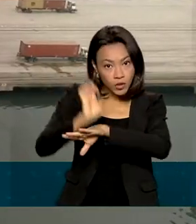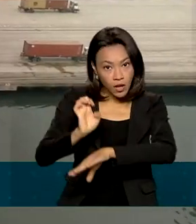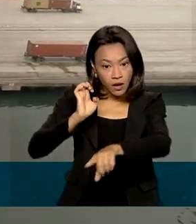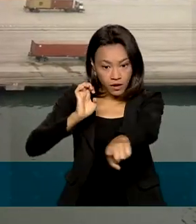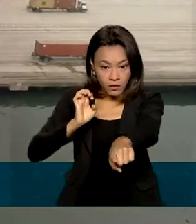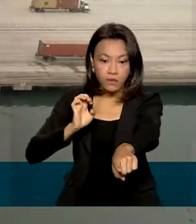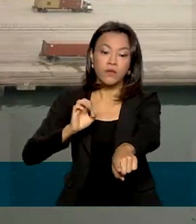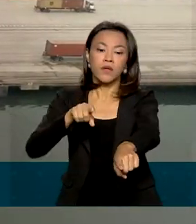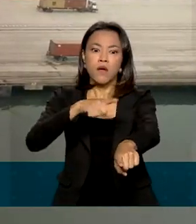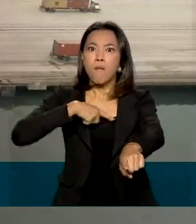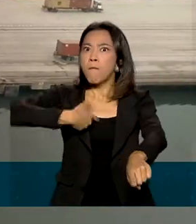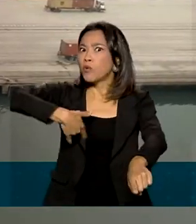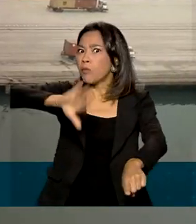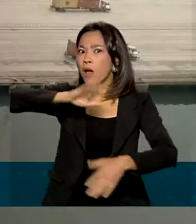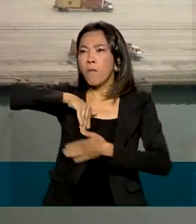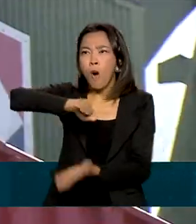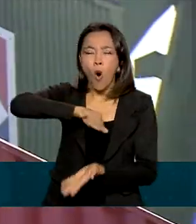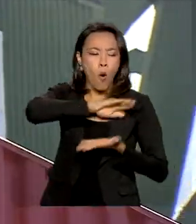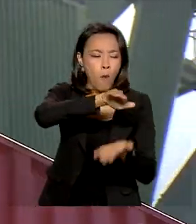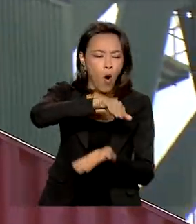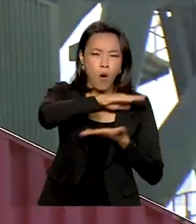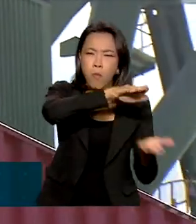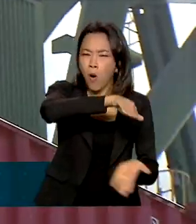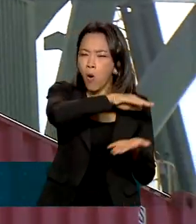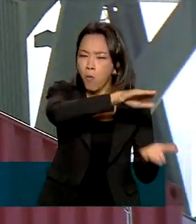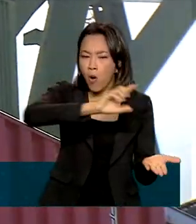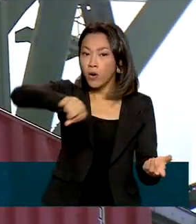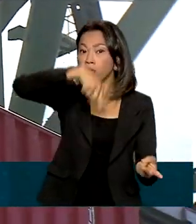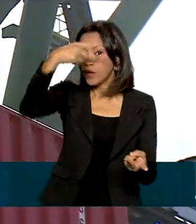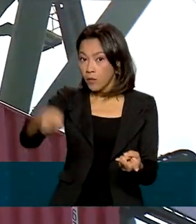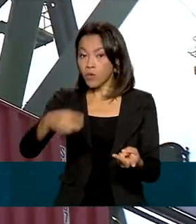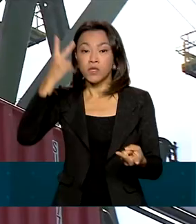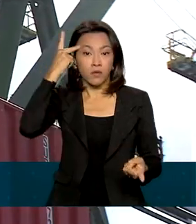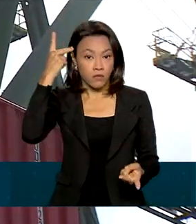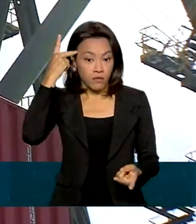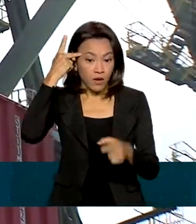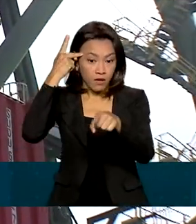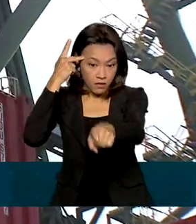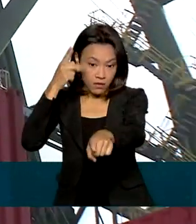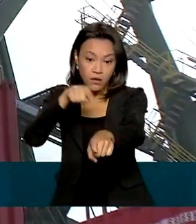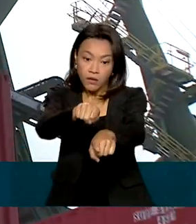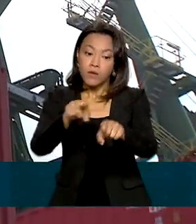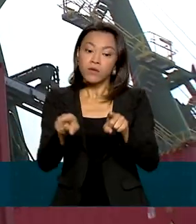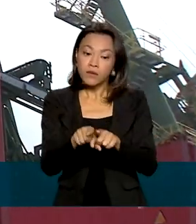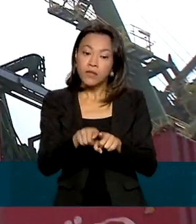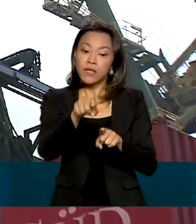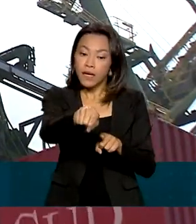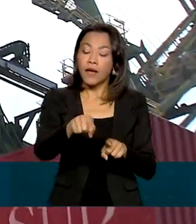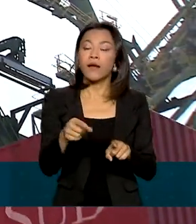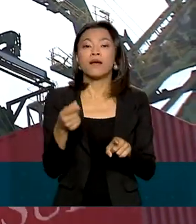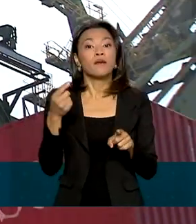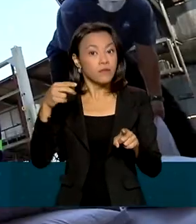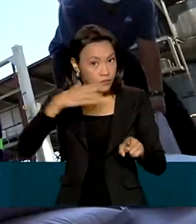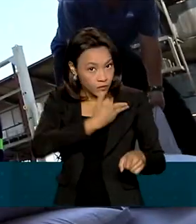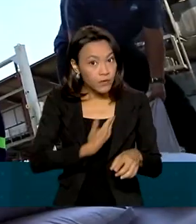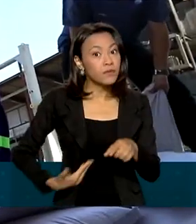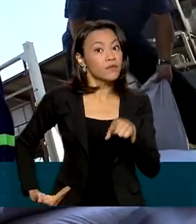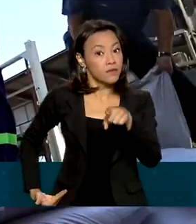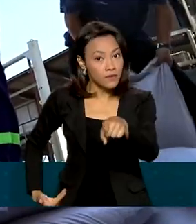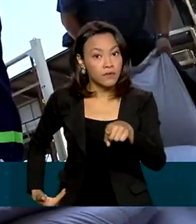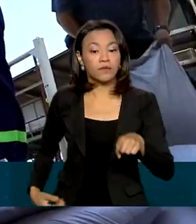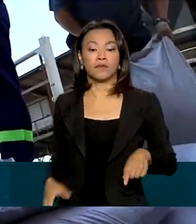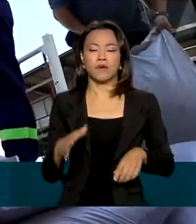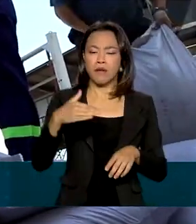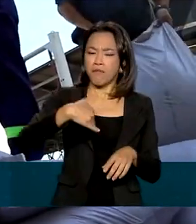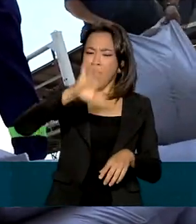maior volume de cargas no país. Em seguida vem o Porto de Santos, no estado de São Paulo, que é público. Mais da